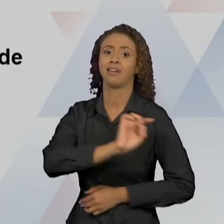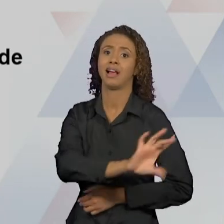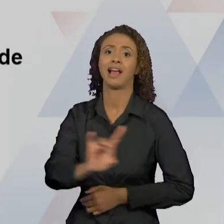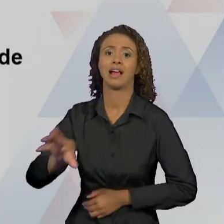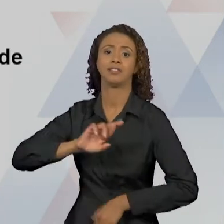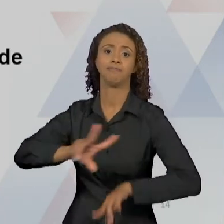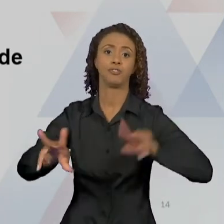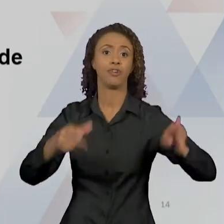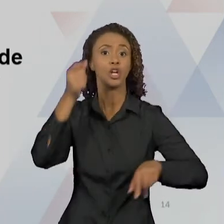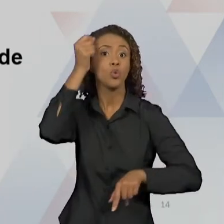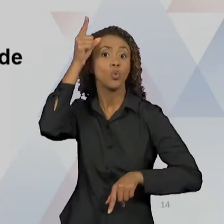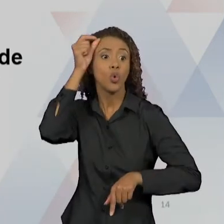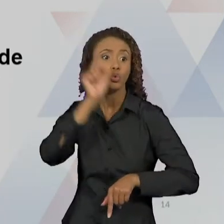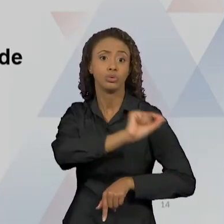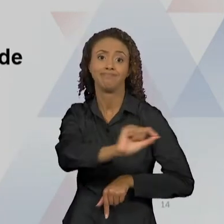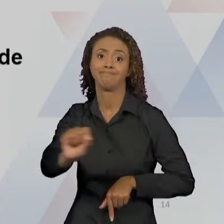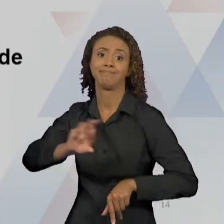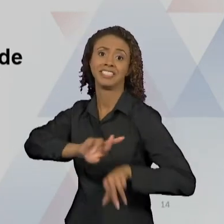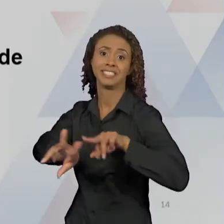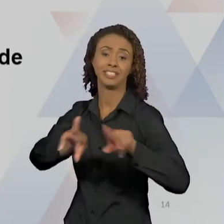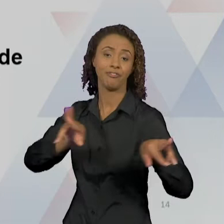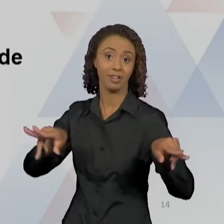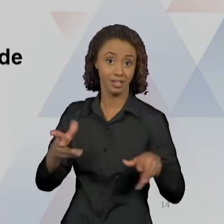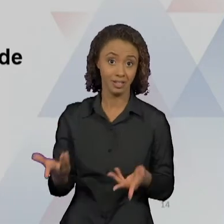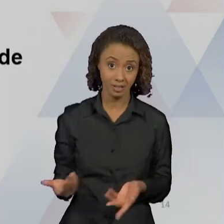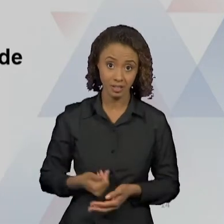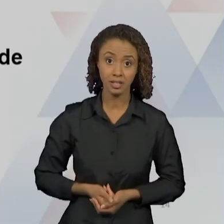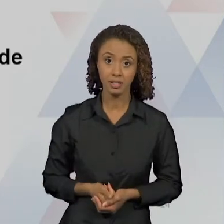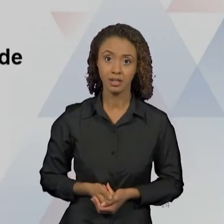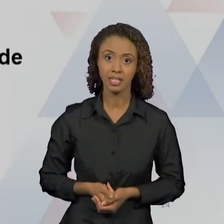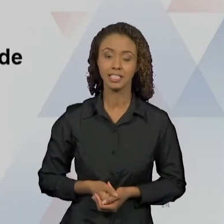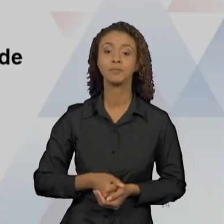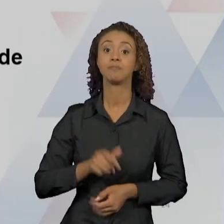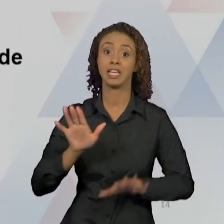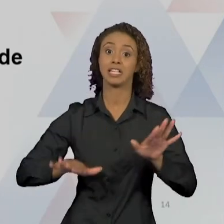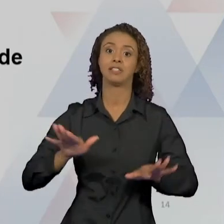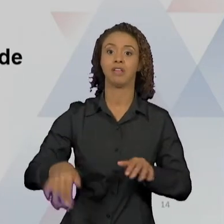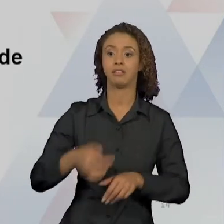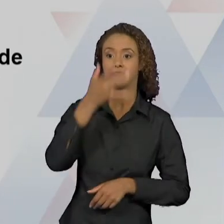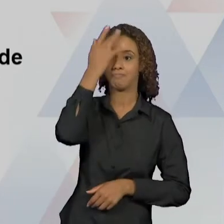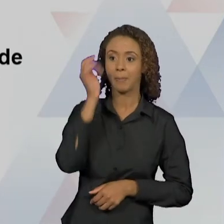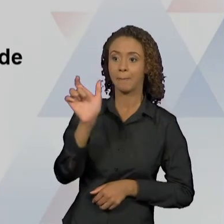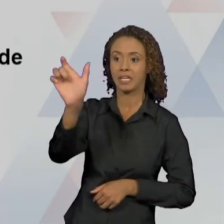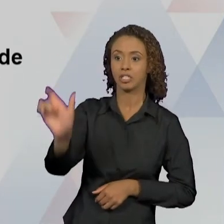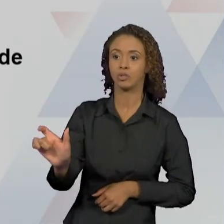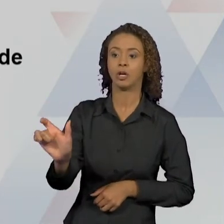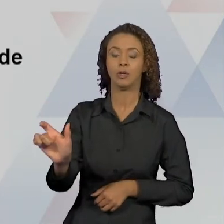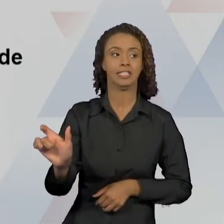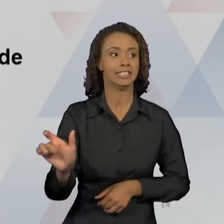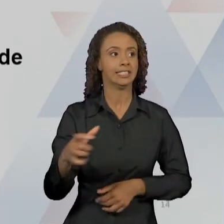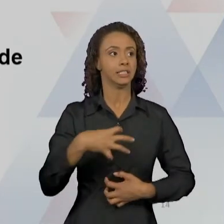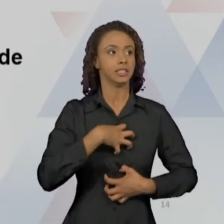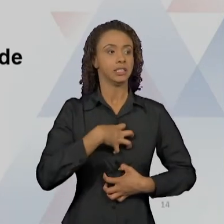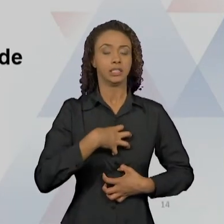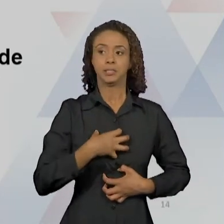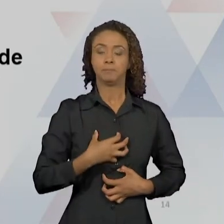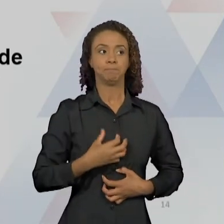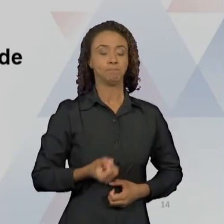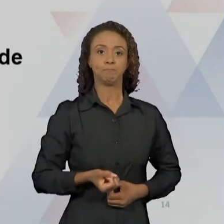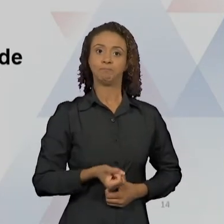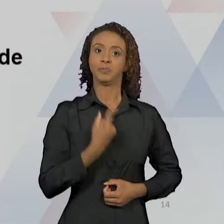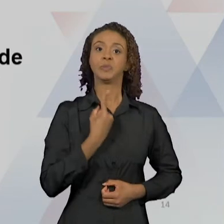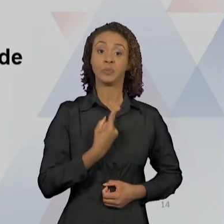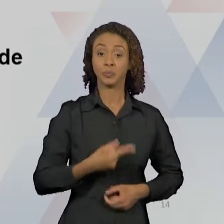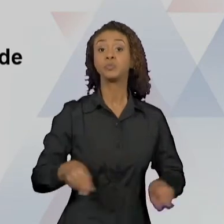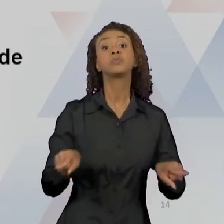culturas, né, o quanto que isso gera no sujeito um mal-estar, realmente, em uma situação de conflito, e os sentimentos